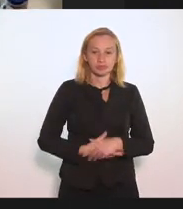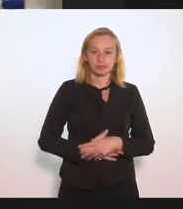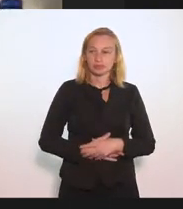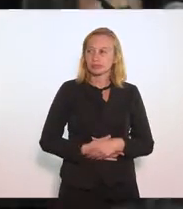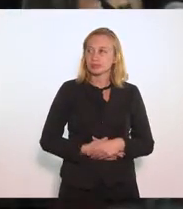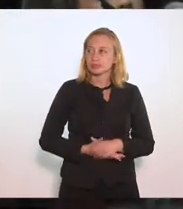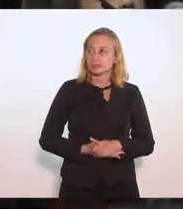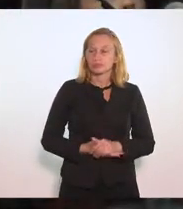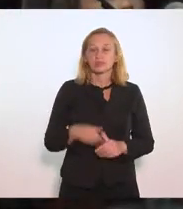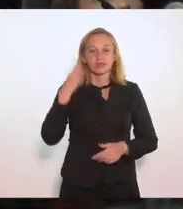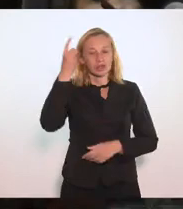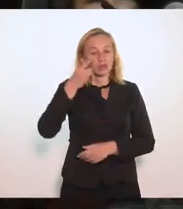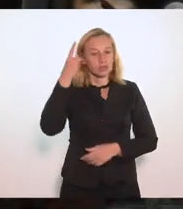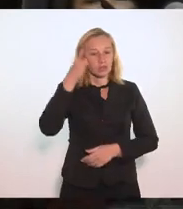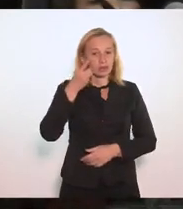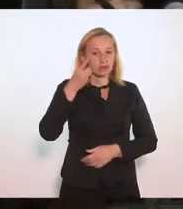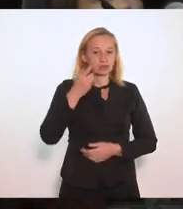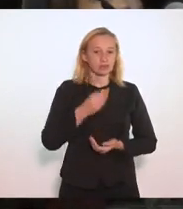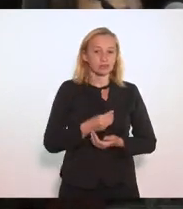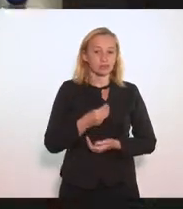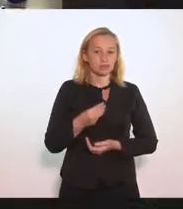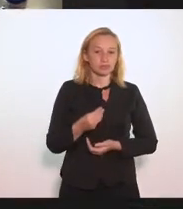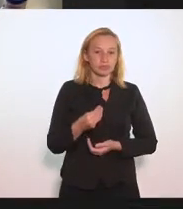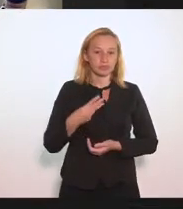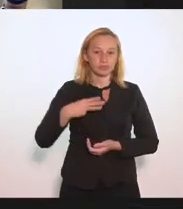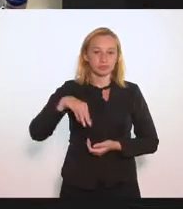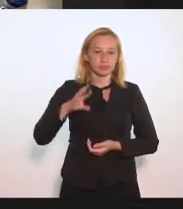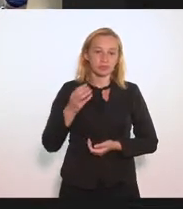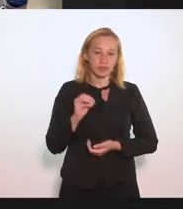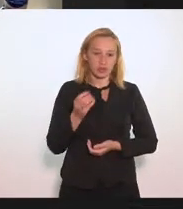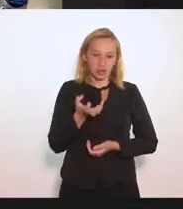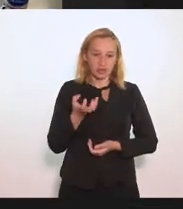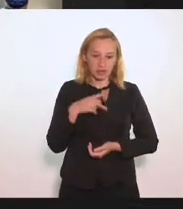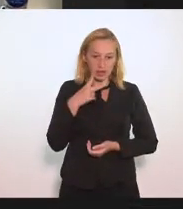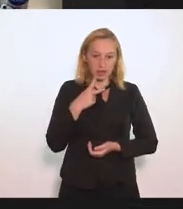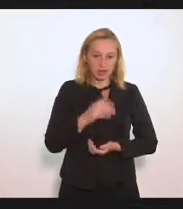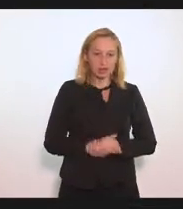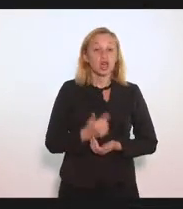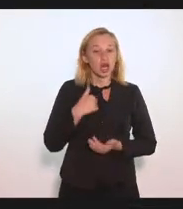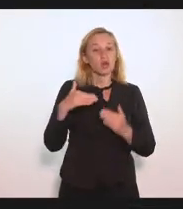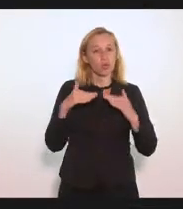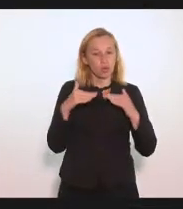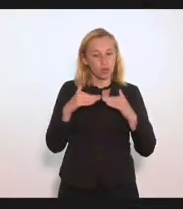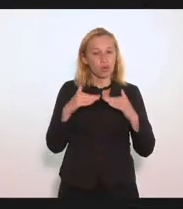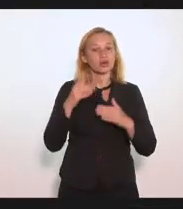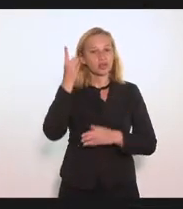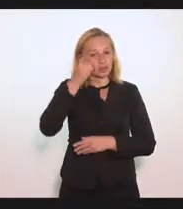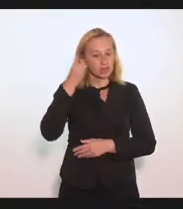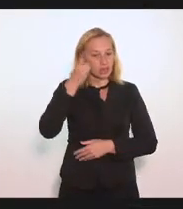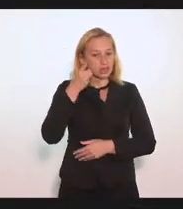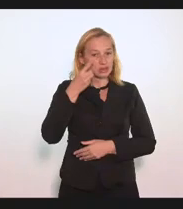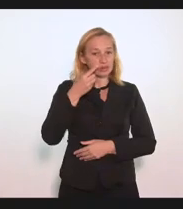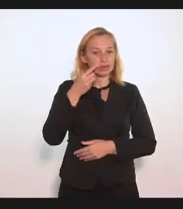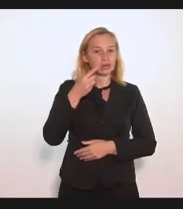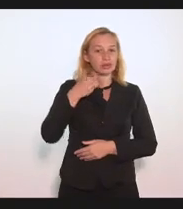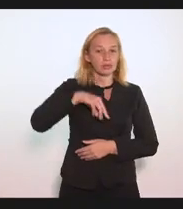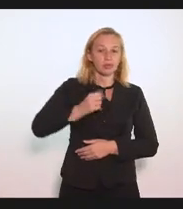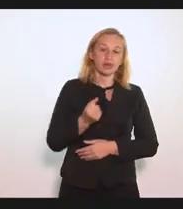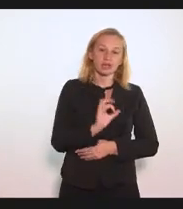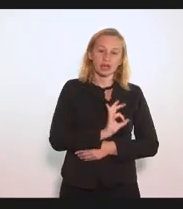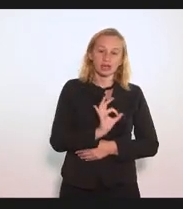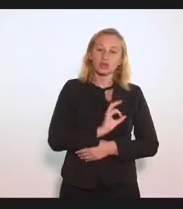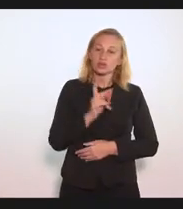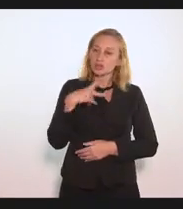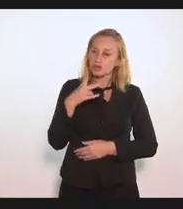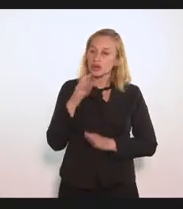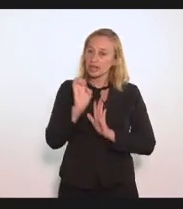deputado Marcos quer falar deputado eu concordo com a deputada Marta Rocha quando